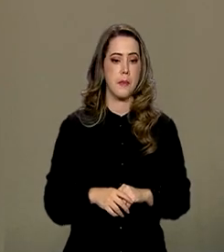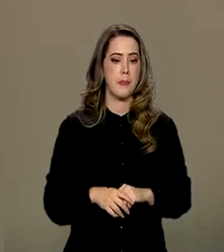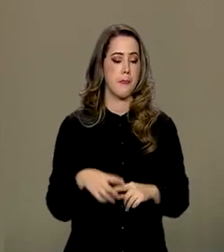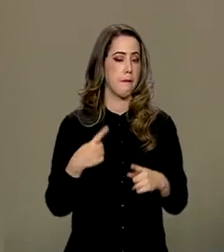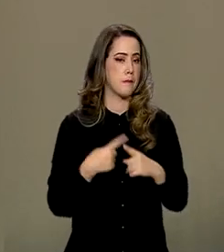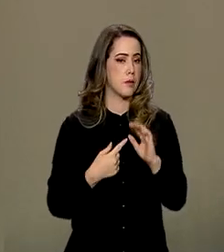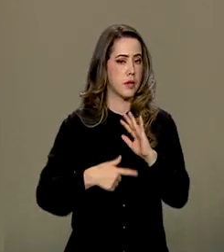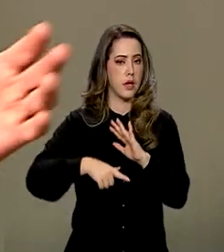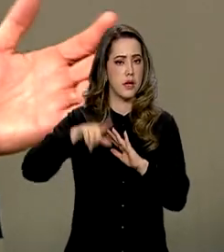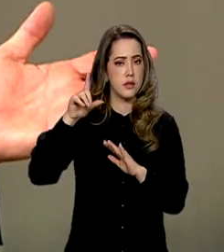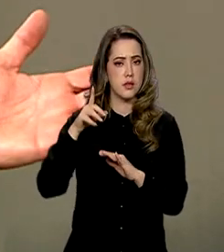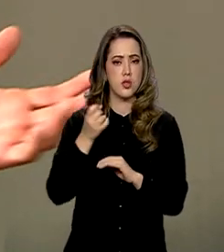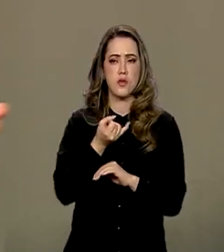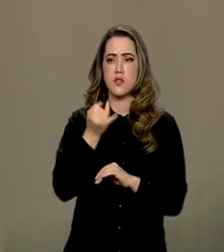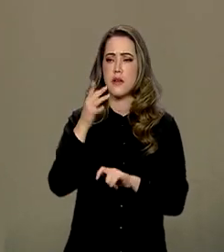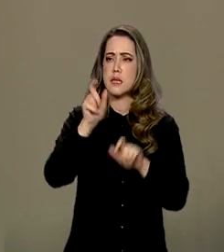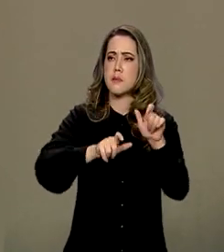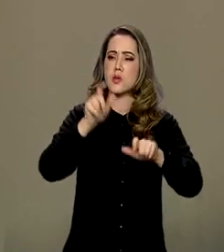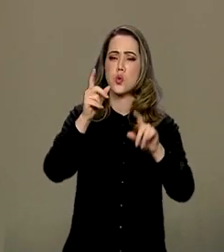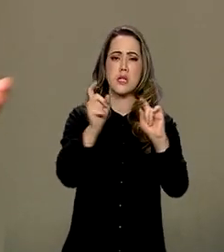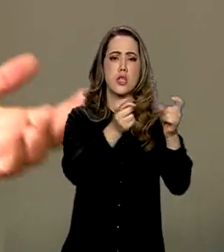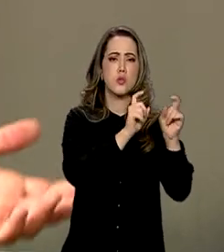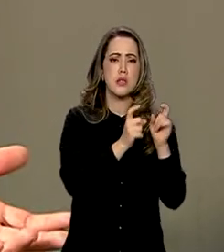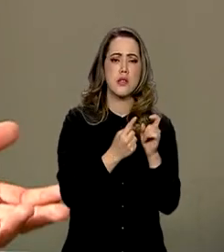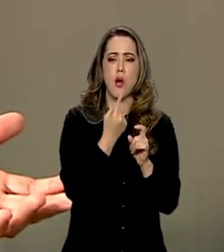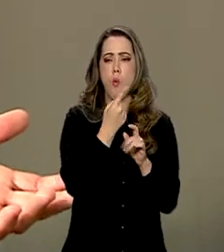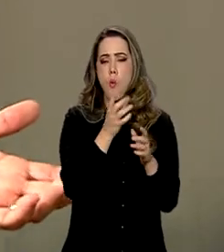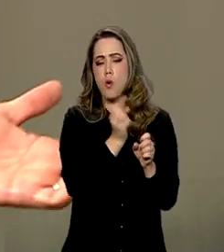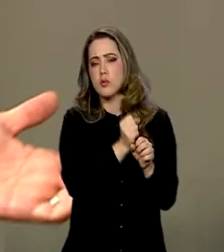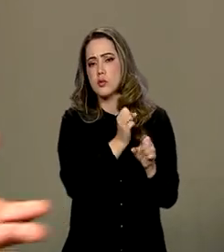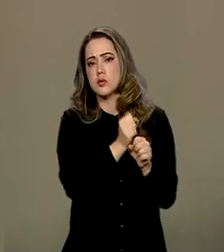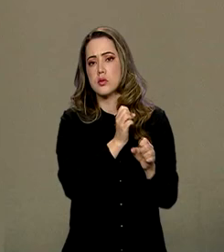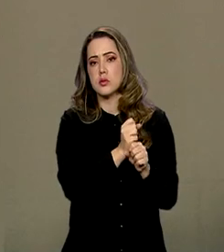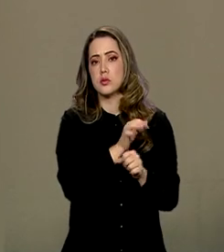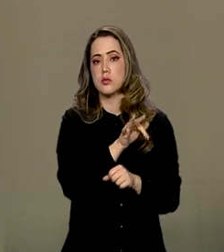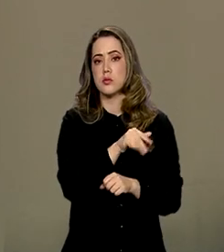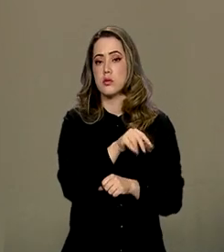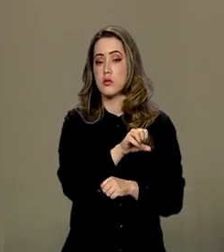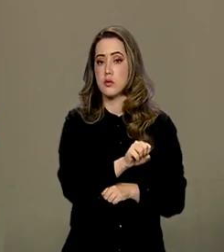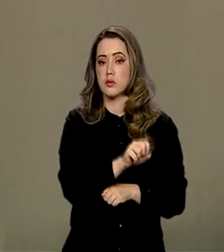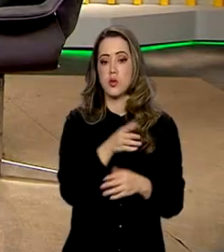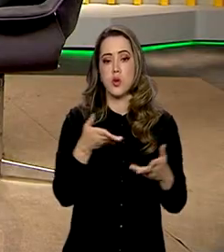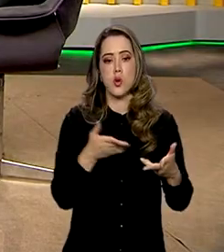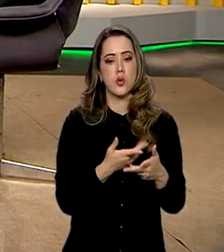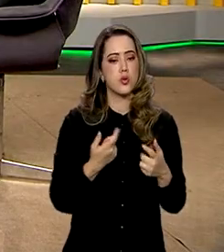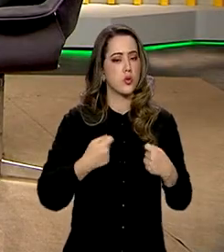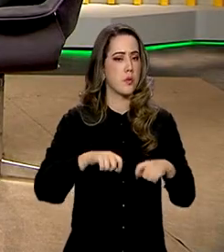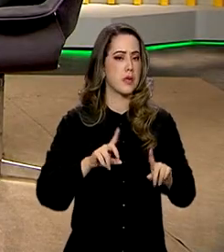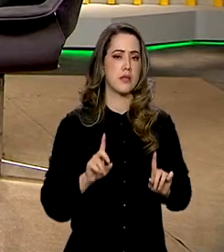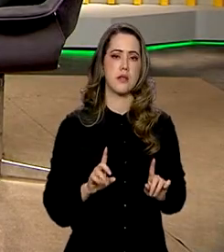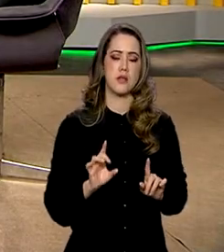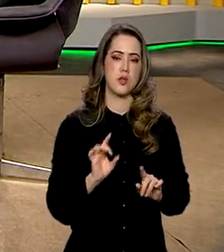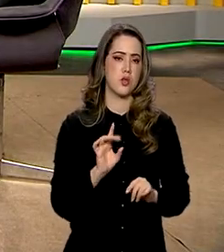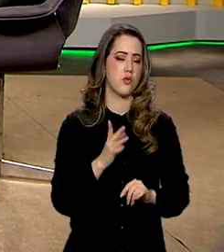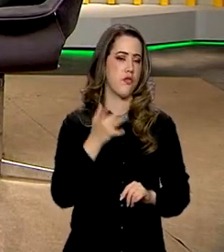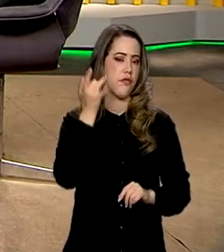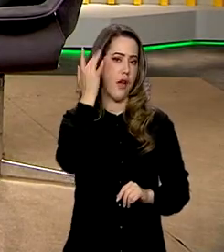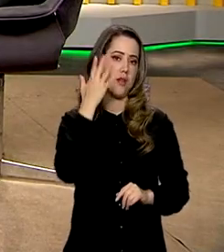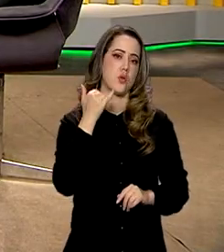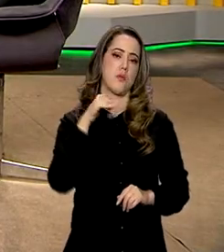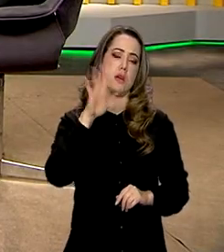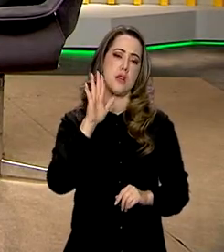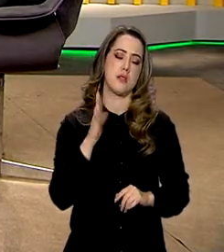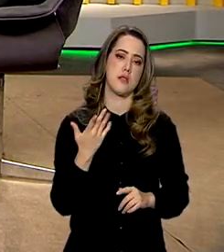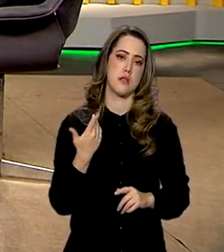tinha várias pessoas para fazer a gestão desse negócio, hoje você vai fazer com muito mais facilidade, vai